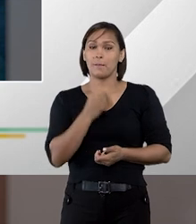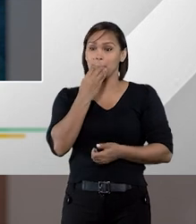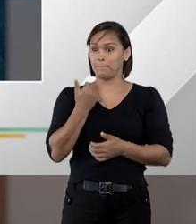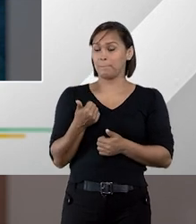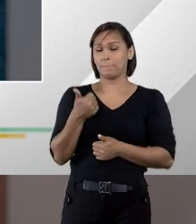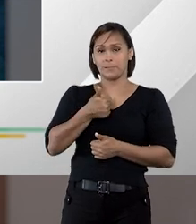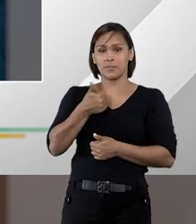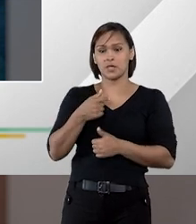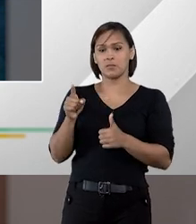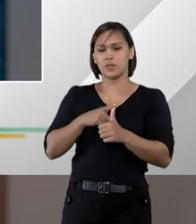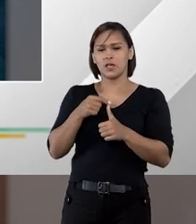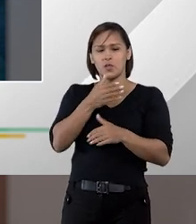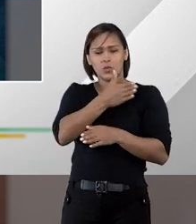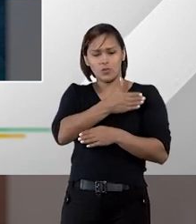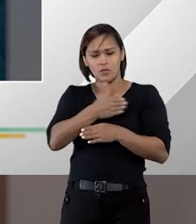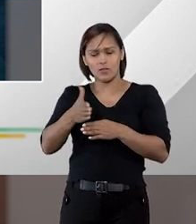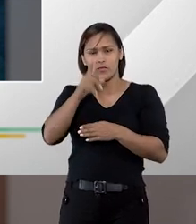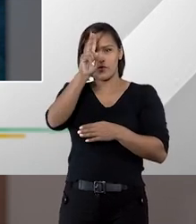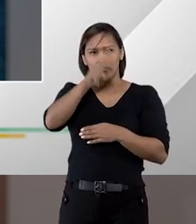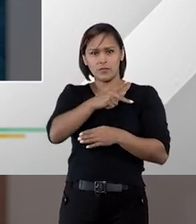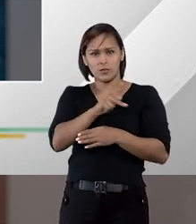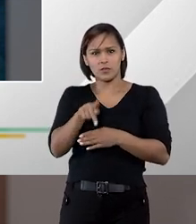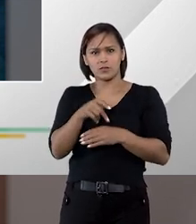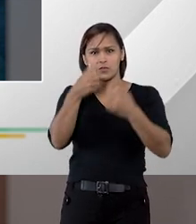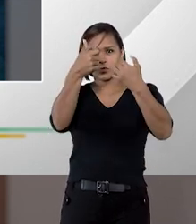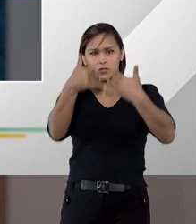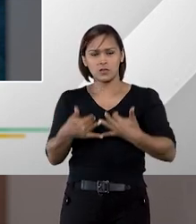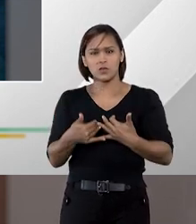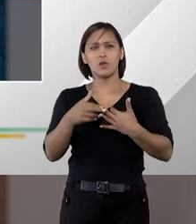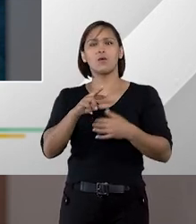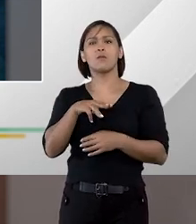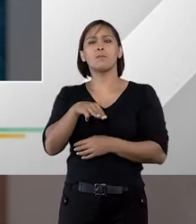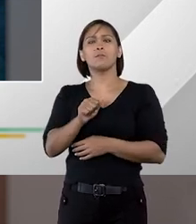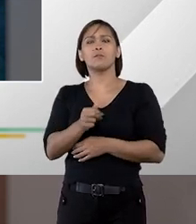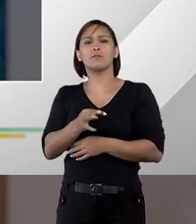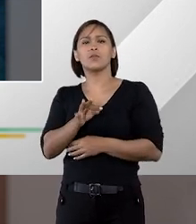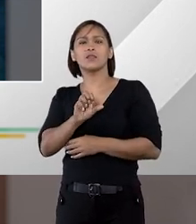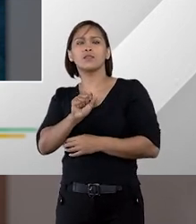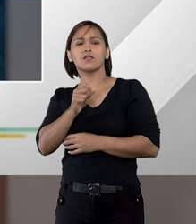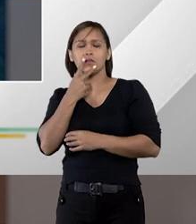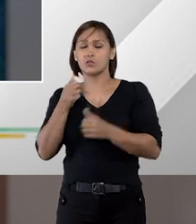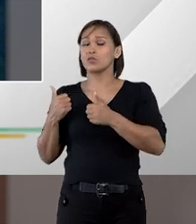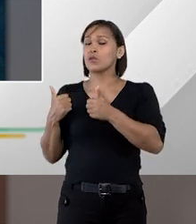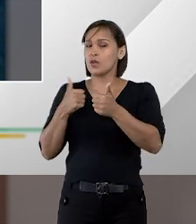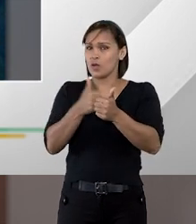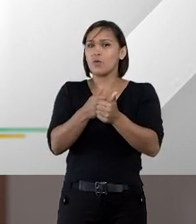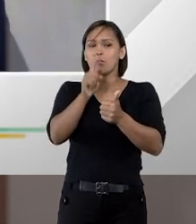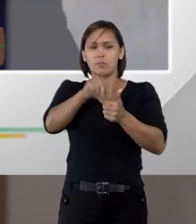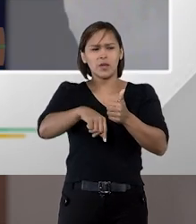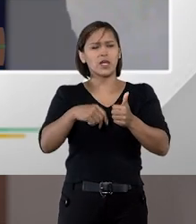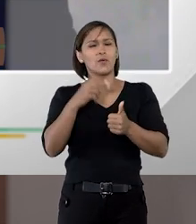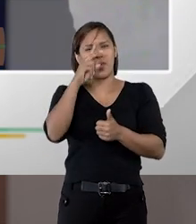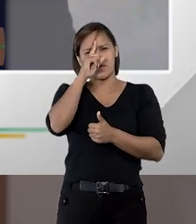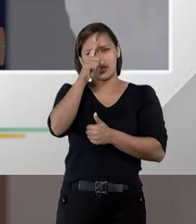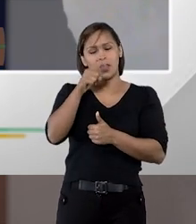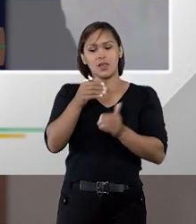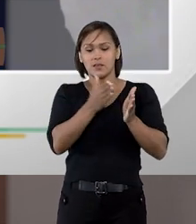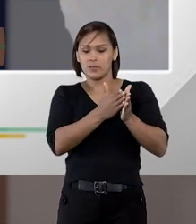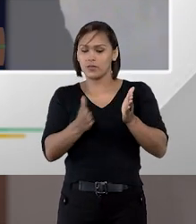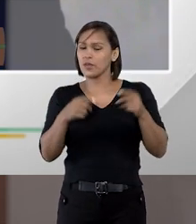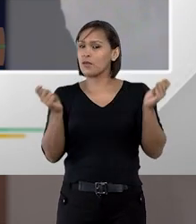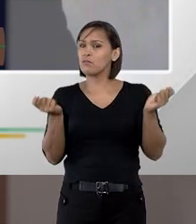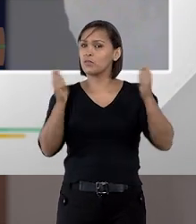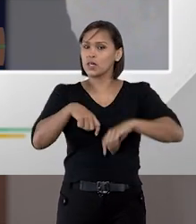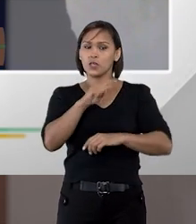Bom, primeiro na linha do que foi dito pelo professor Matheus Carvalho, eu acompanho integralmente, quer dizer, esse prazo ele não